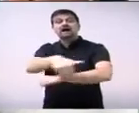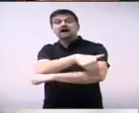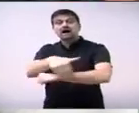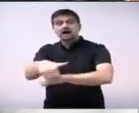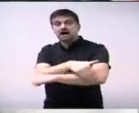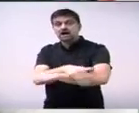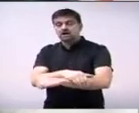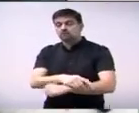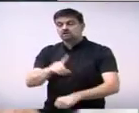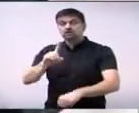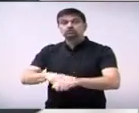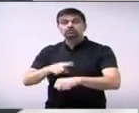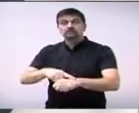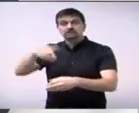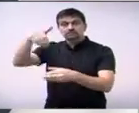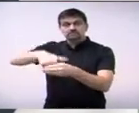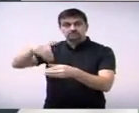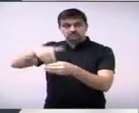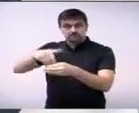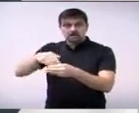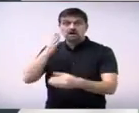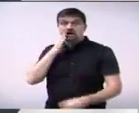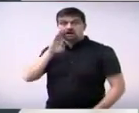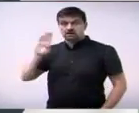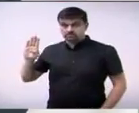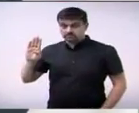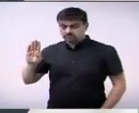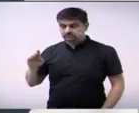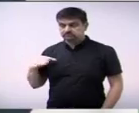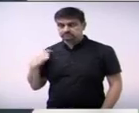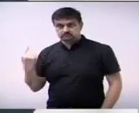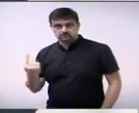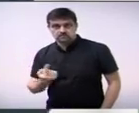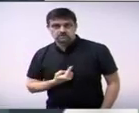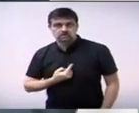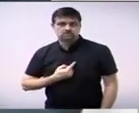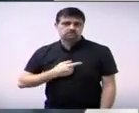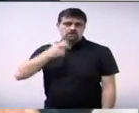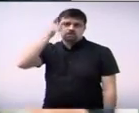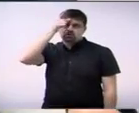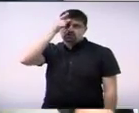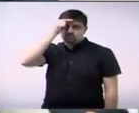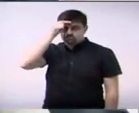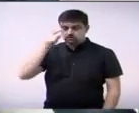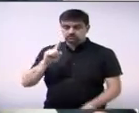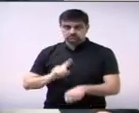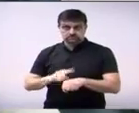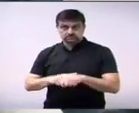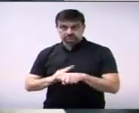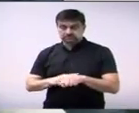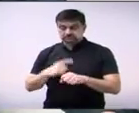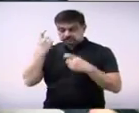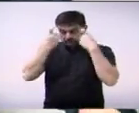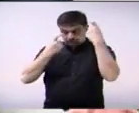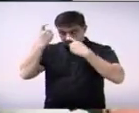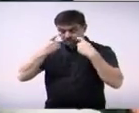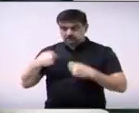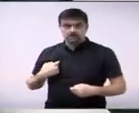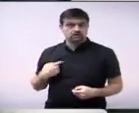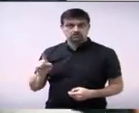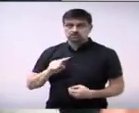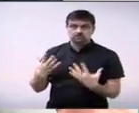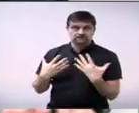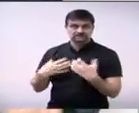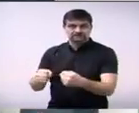das campanhas né então esse vereador está muito tranquilo também a respeito disso e também repudio qualquer